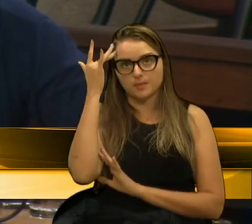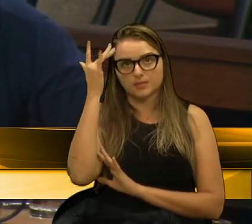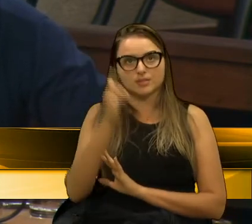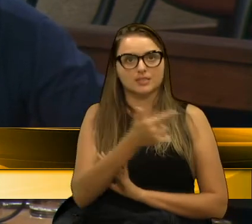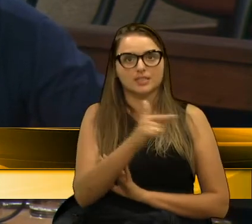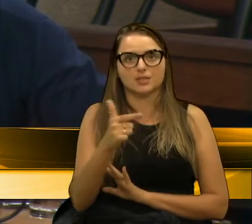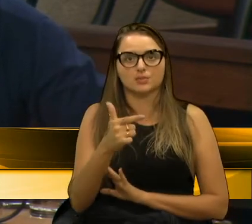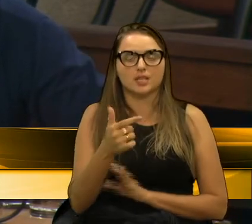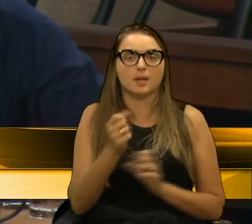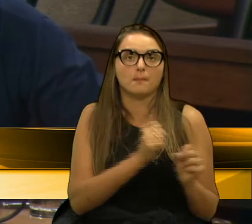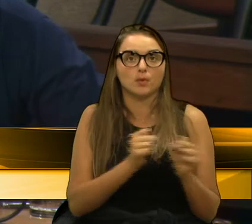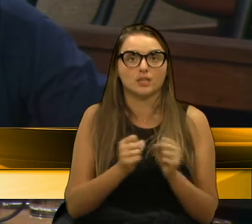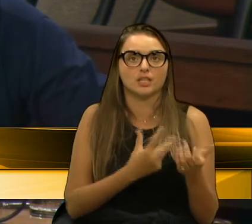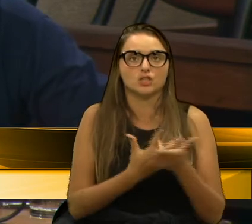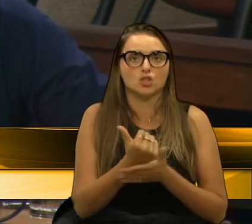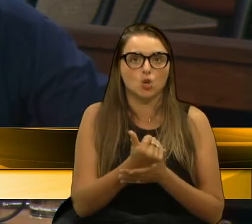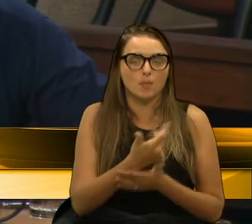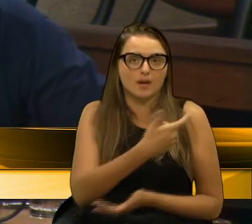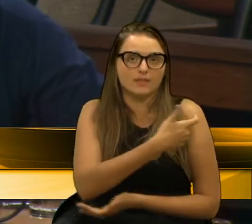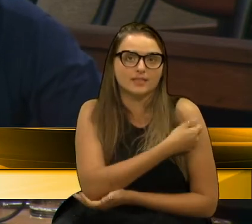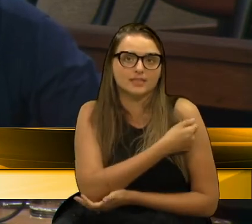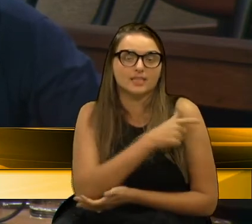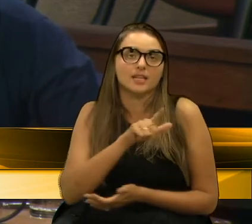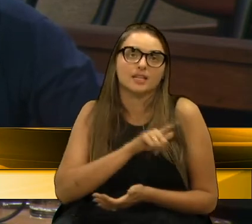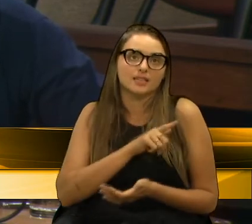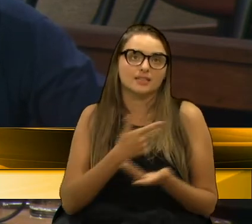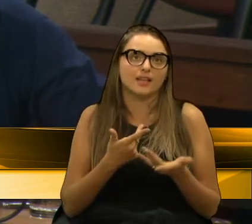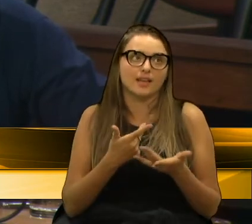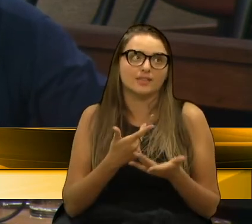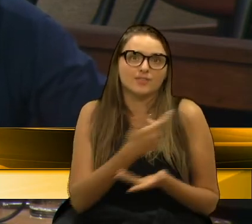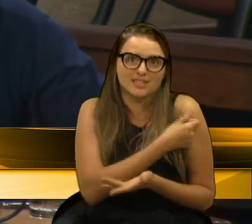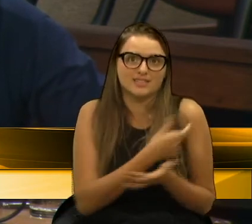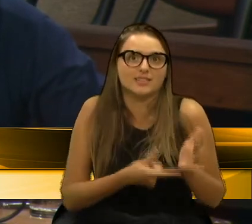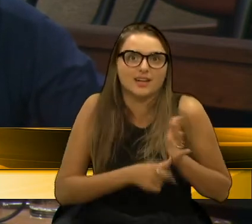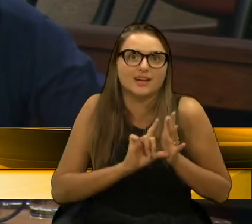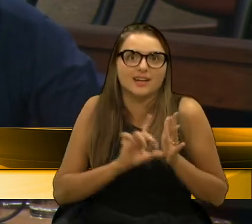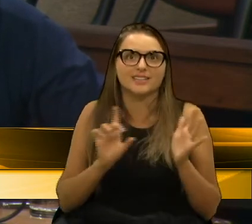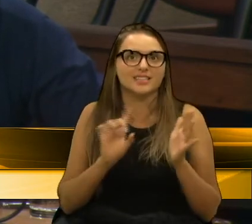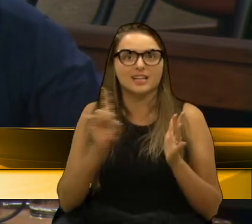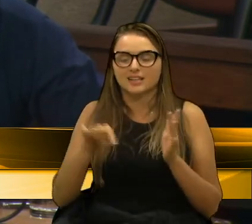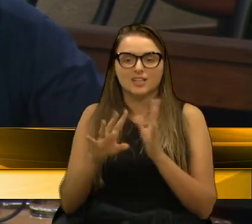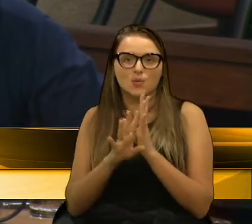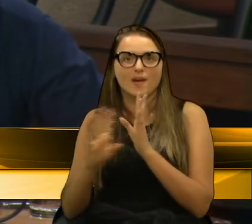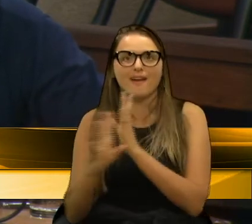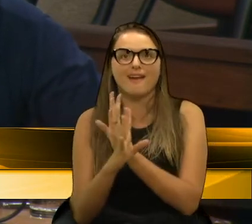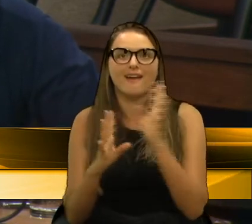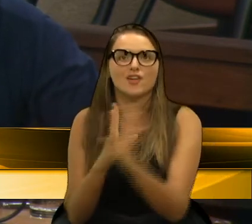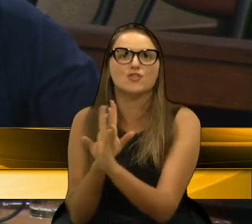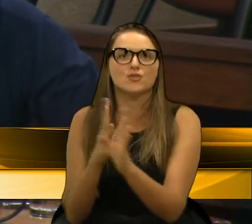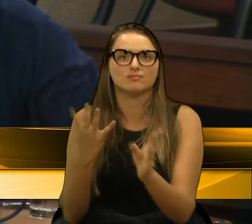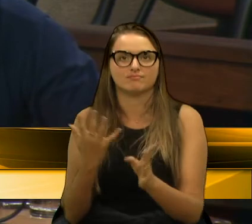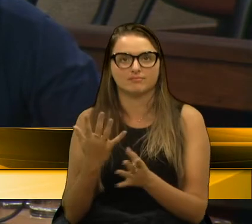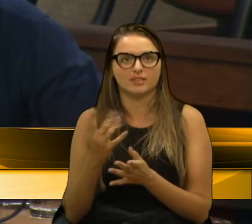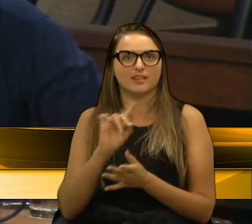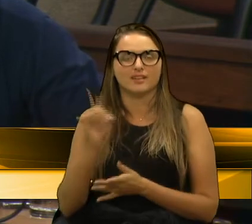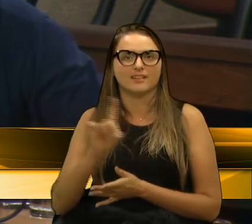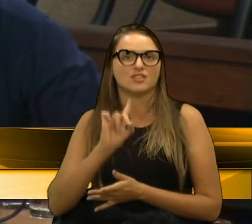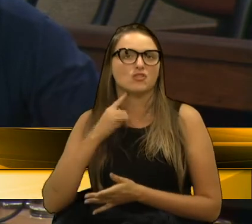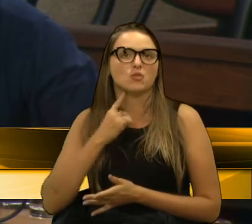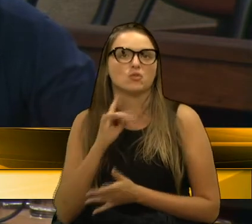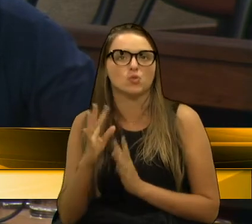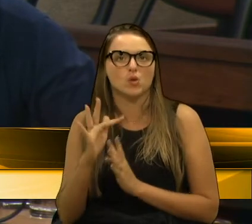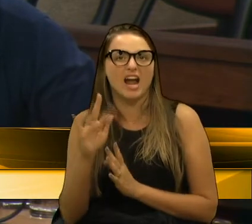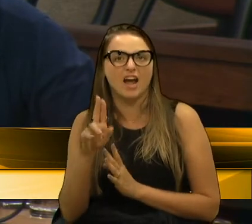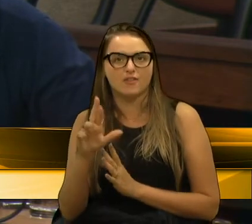comprar vacinas possam ser vacinadas antes? Essa é a ideia. A ideia não é passar ninguém na frente, a ideia não é fazer discurso inflamado.